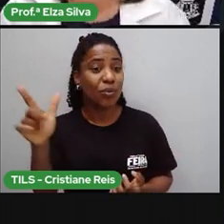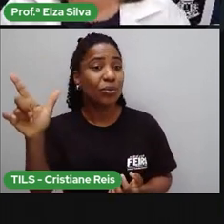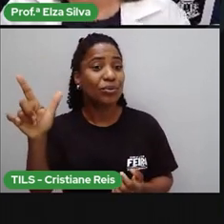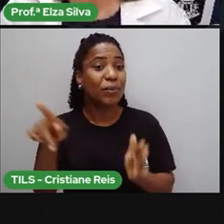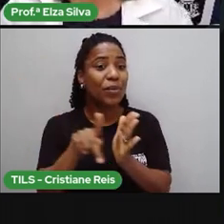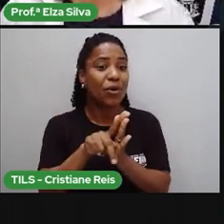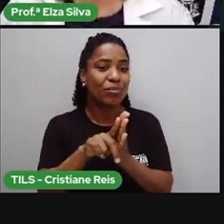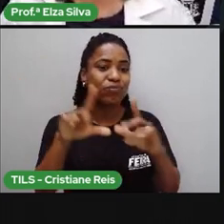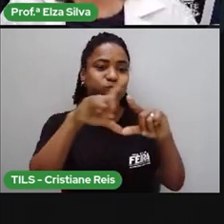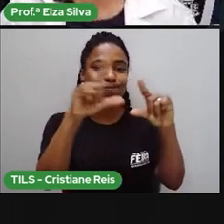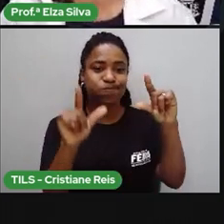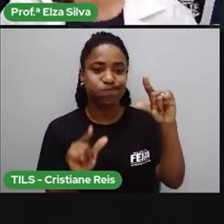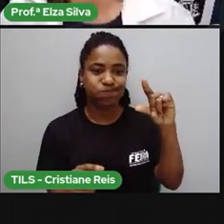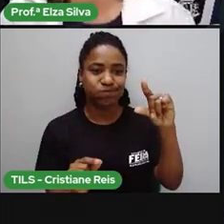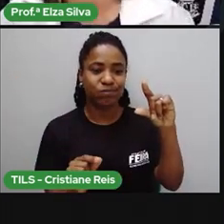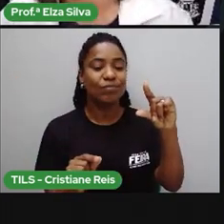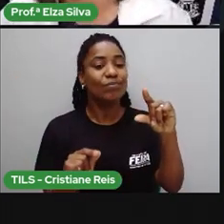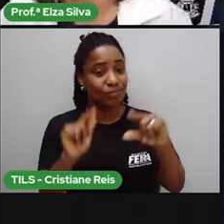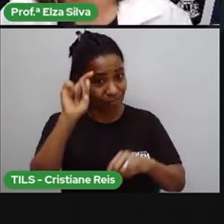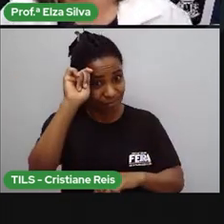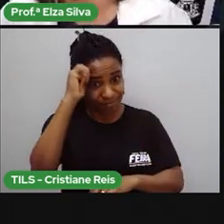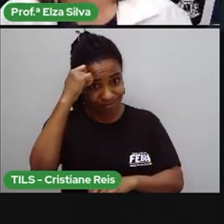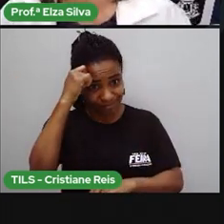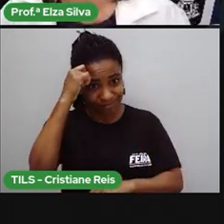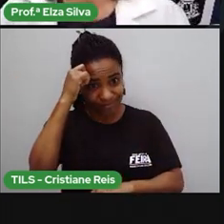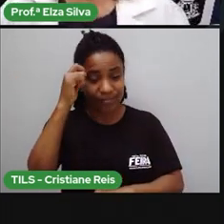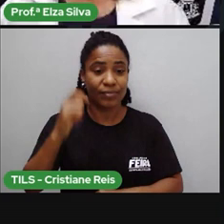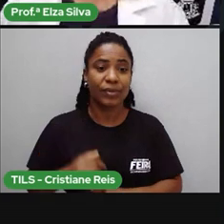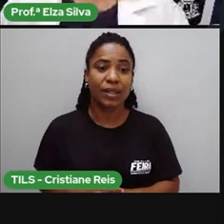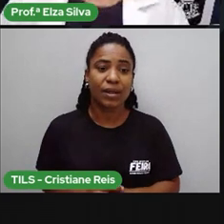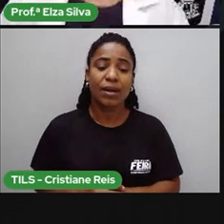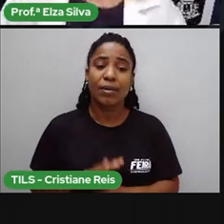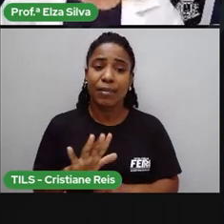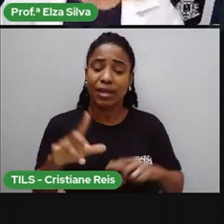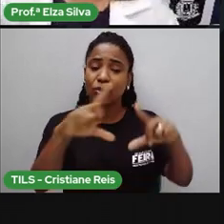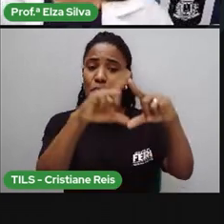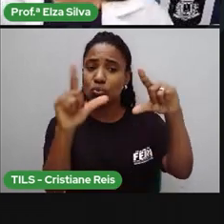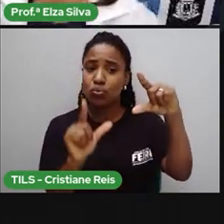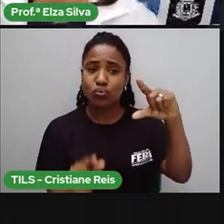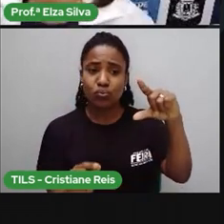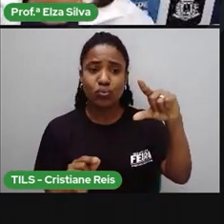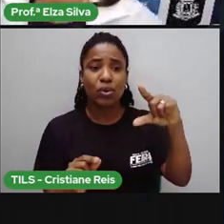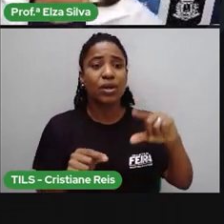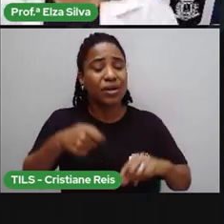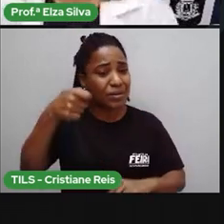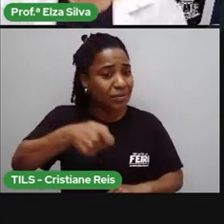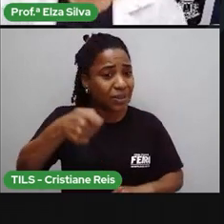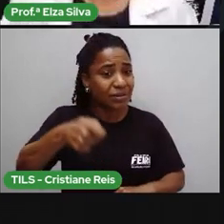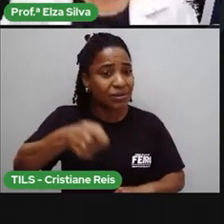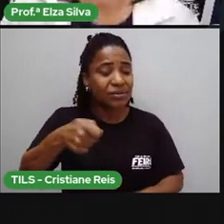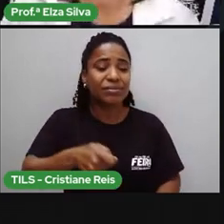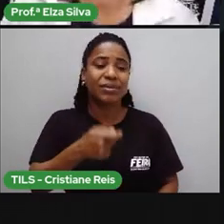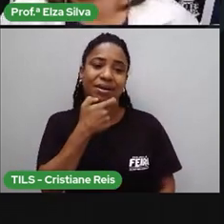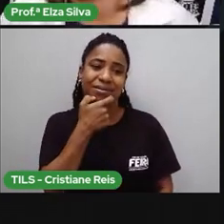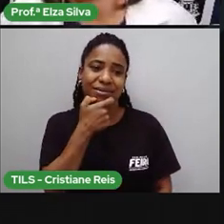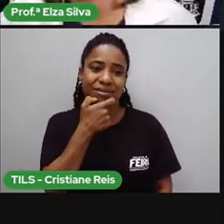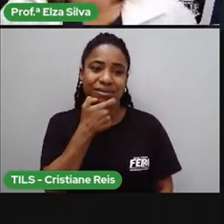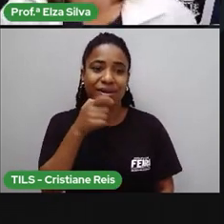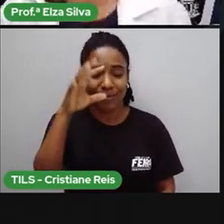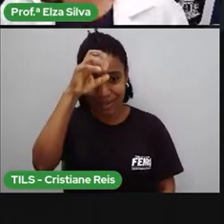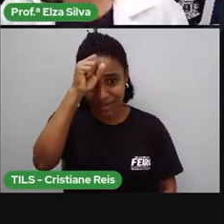Mas muitos sul-africanos são obrigados a aprender o inglês. Justamente por quê?